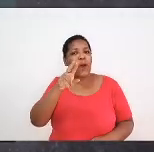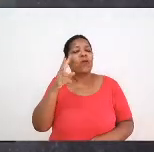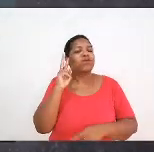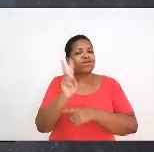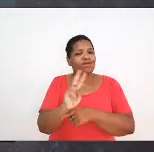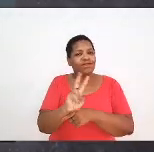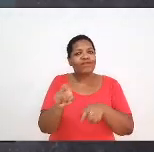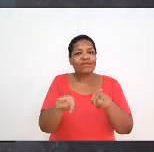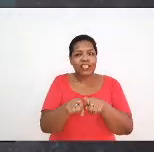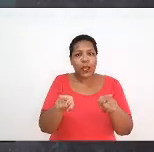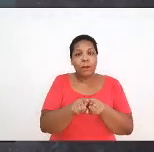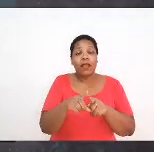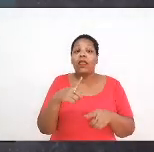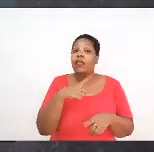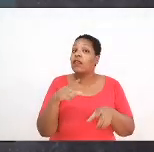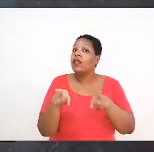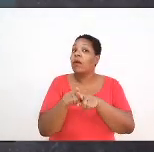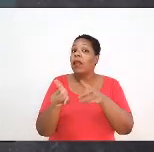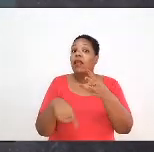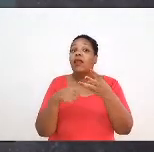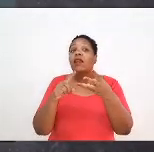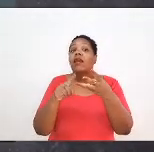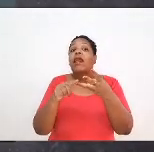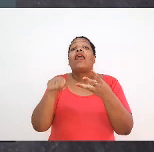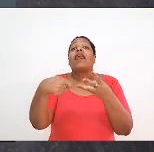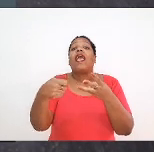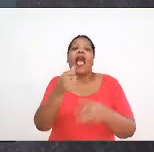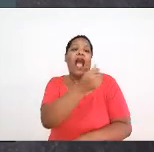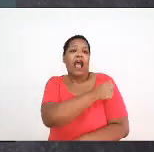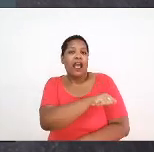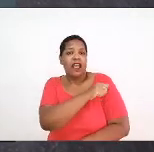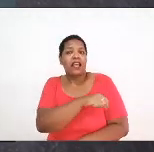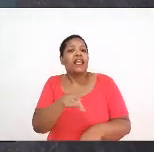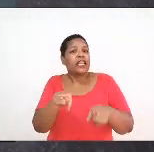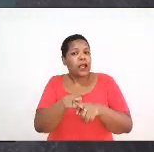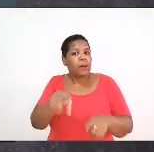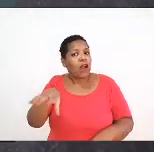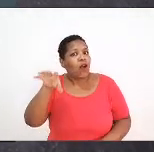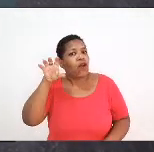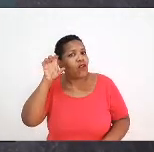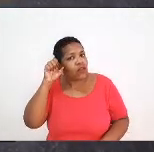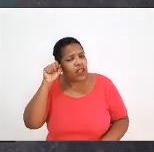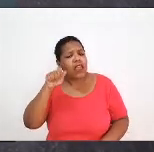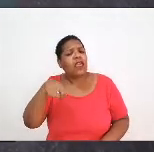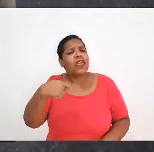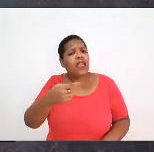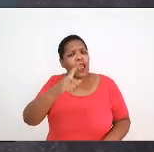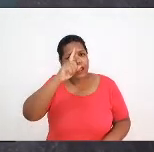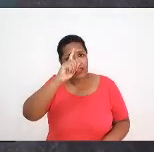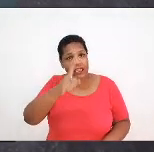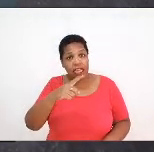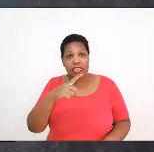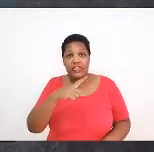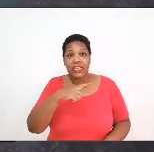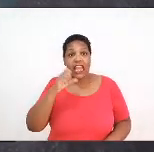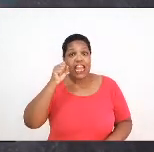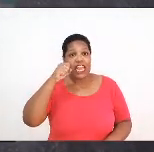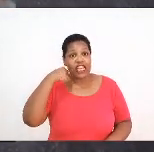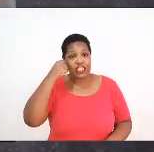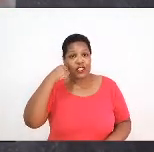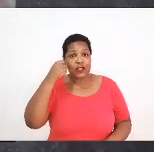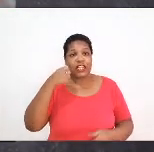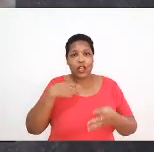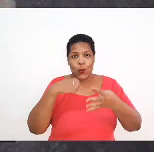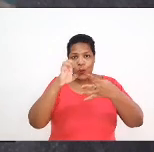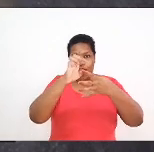estudantes, para que a gente possa também escutar essas demandas. O seminário, ele tem eixos estruturantes que são ali,